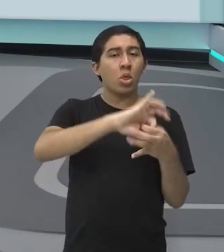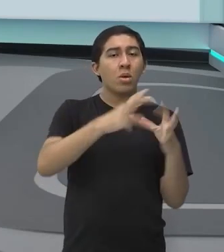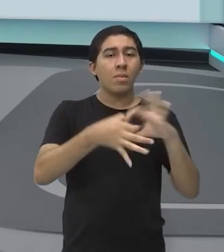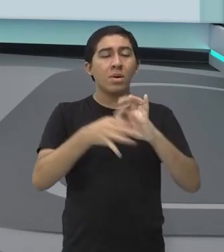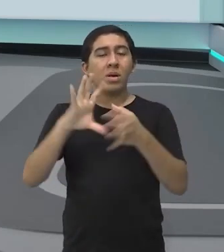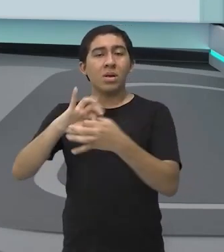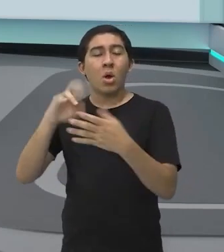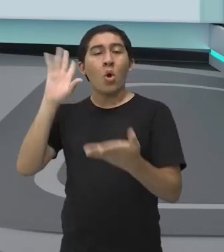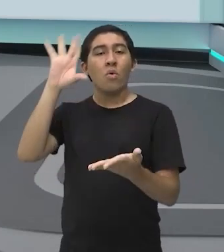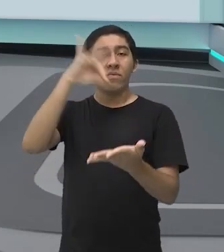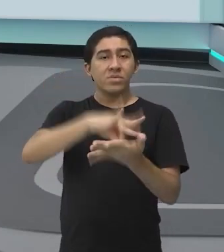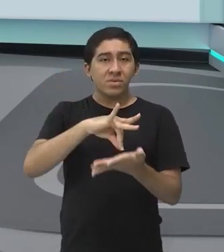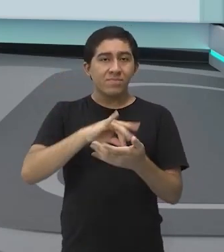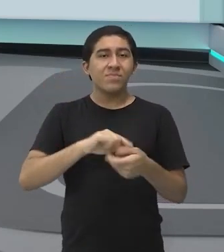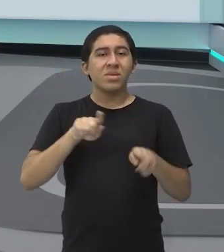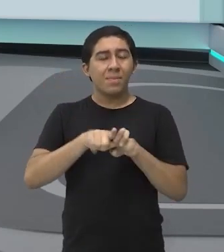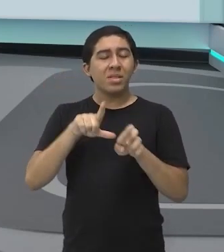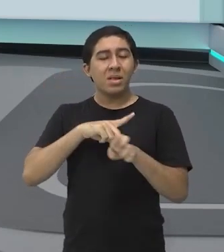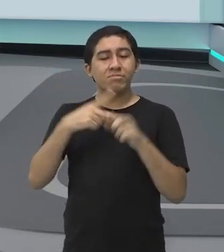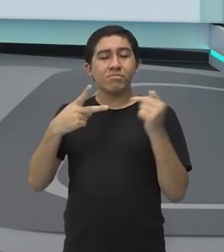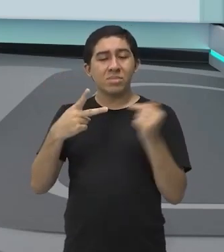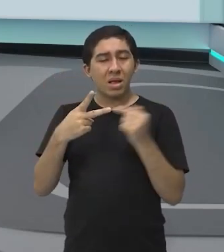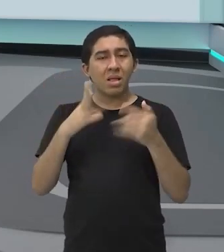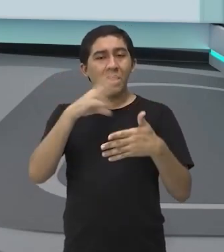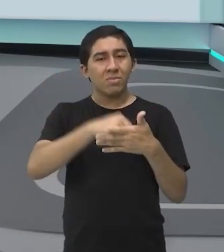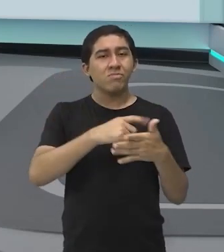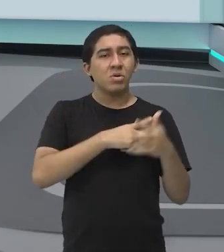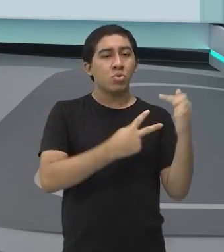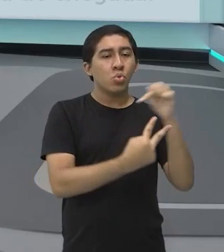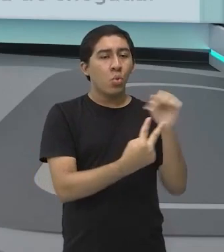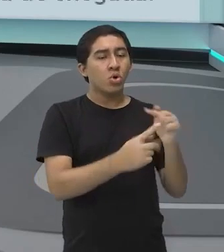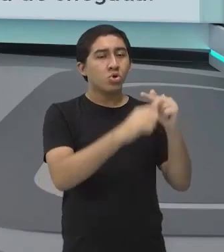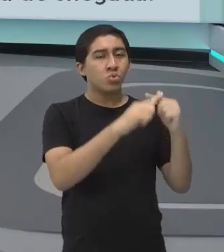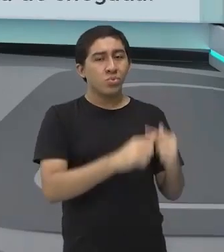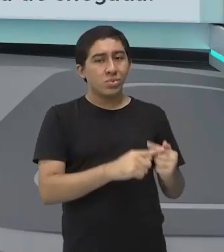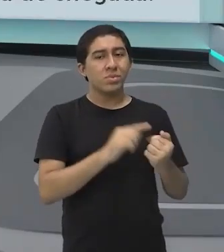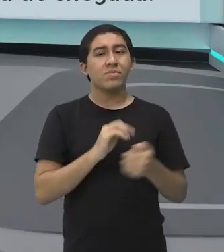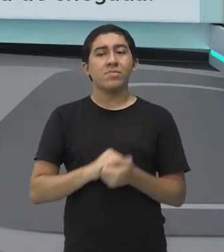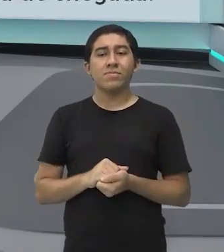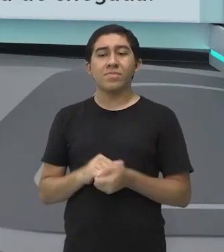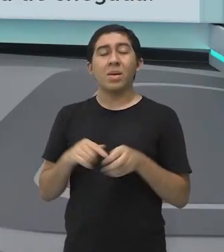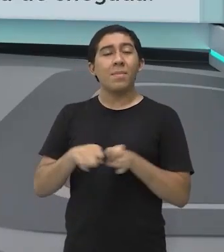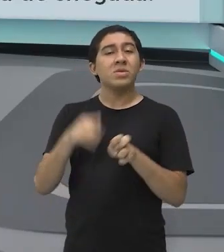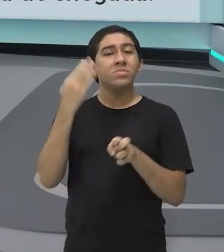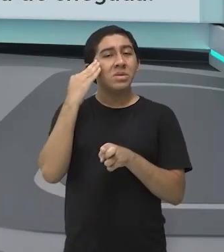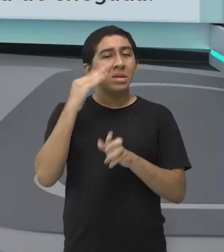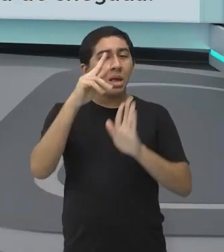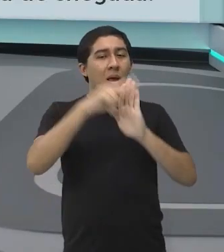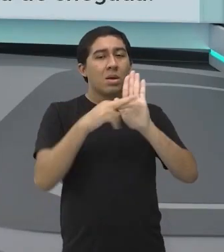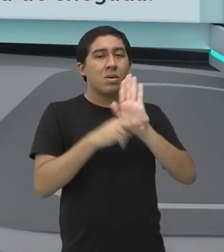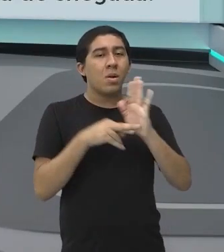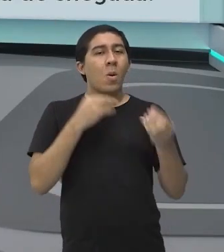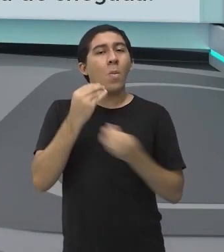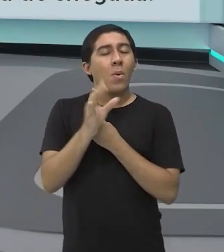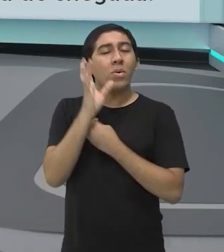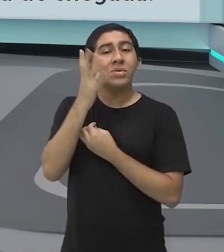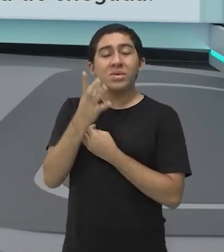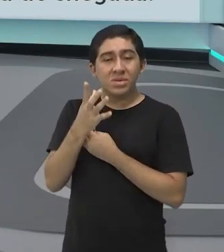duas modalidades disputadas. E aí pra gente entender melhor como funcionam as regrinhas dessas